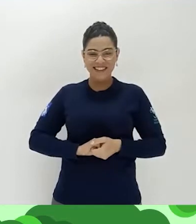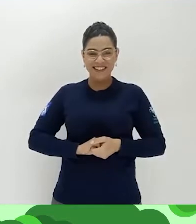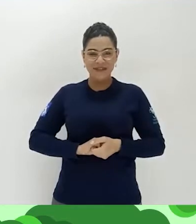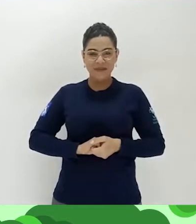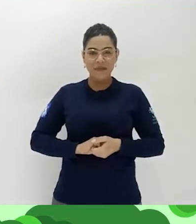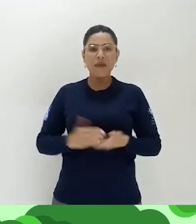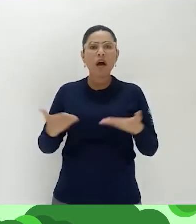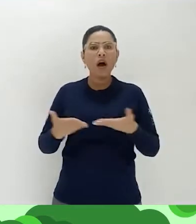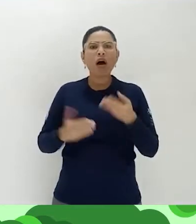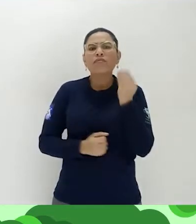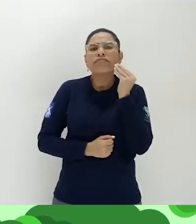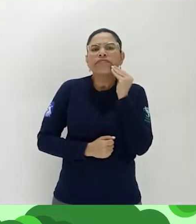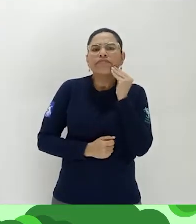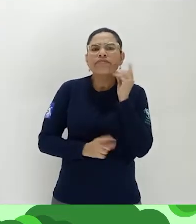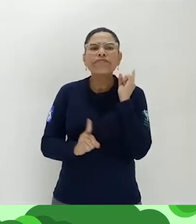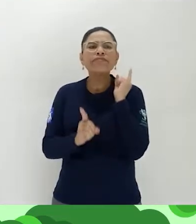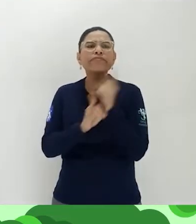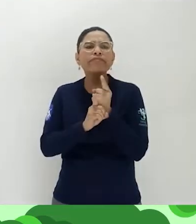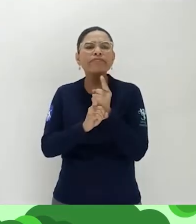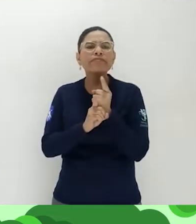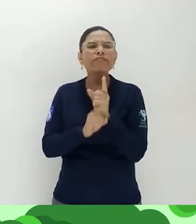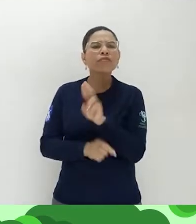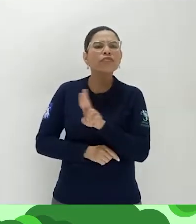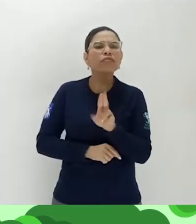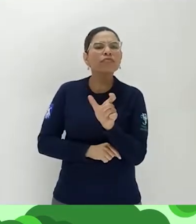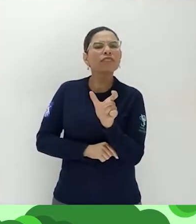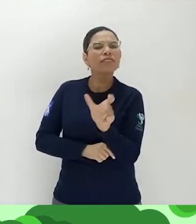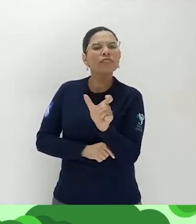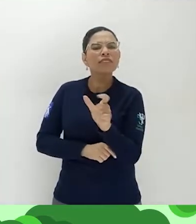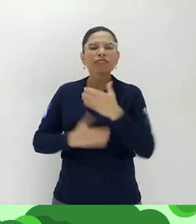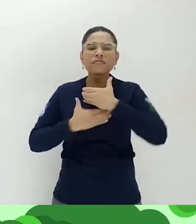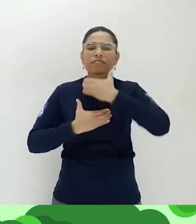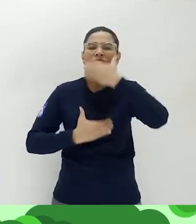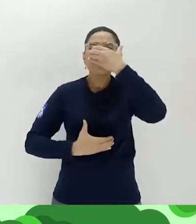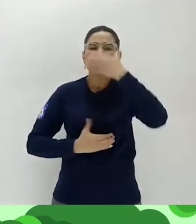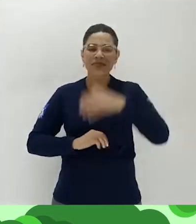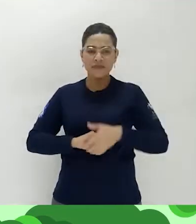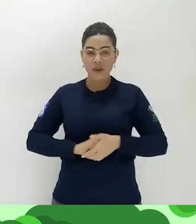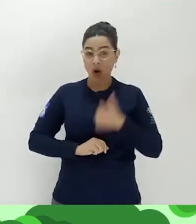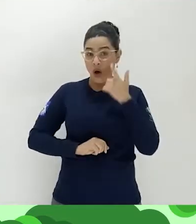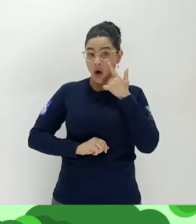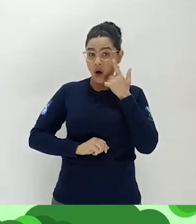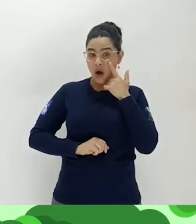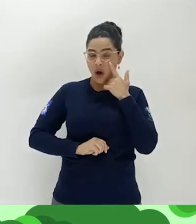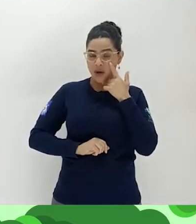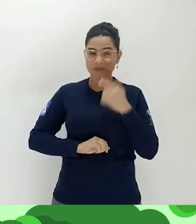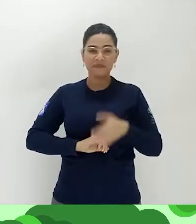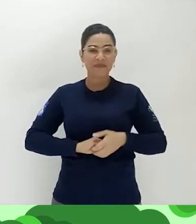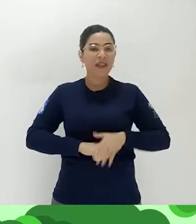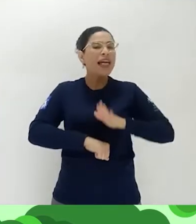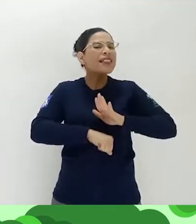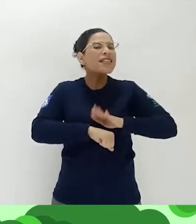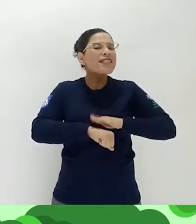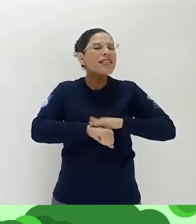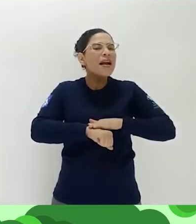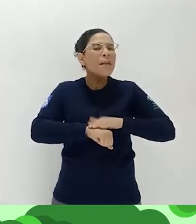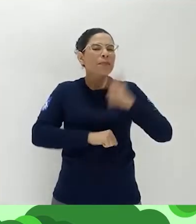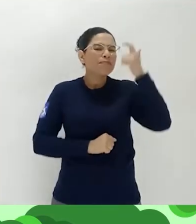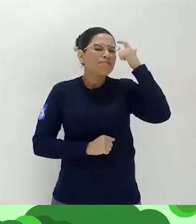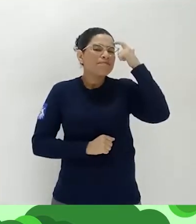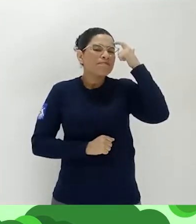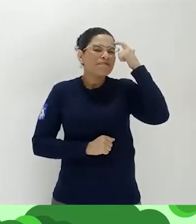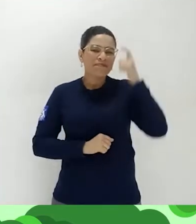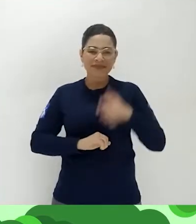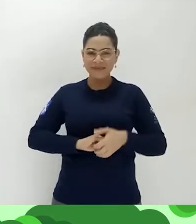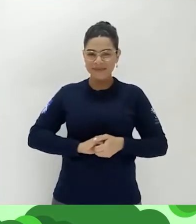Agora, vamos tentar encontrar onde que tá escrito girafa? Dá uma olhada que eu vou dar mais um tempinho pra vocês.